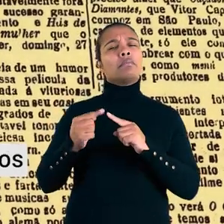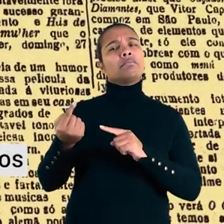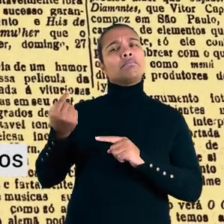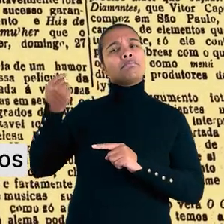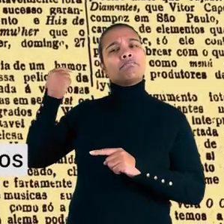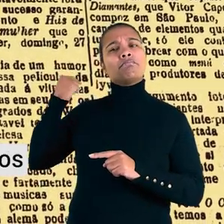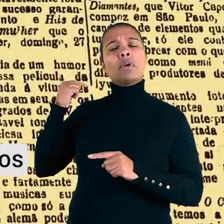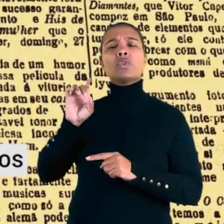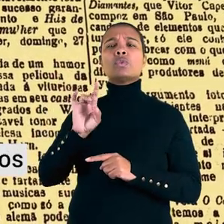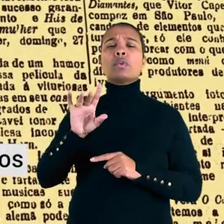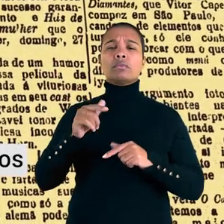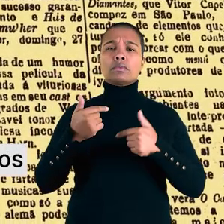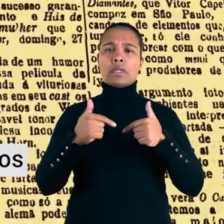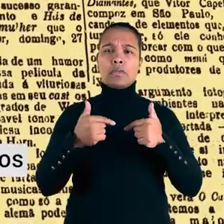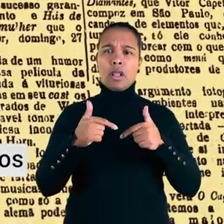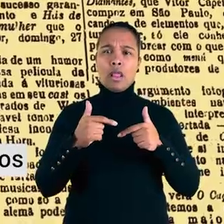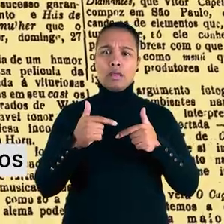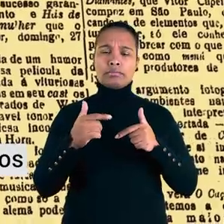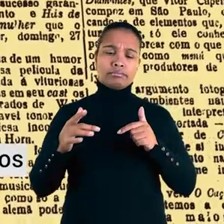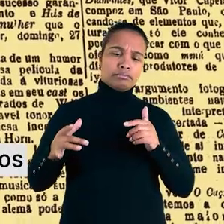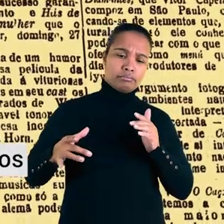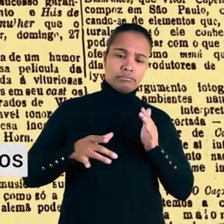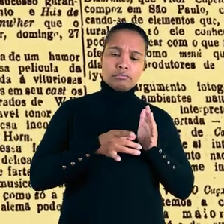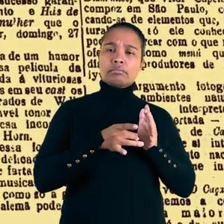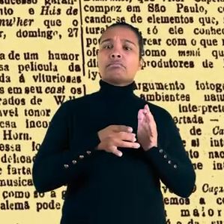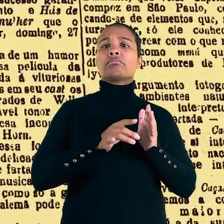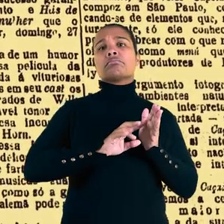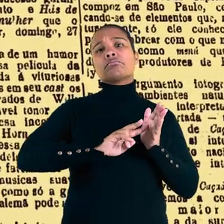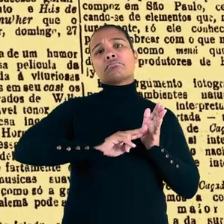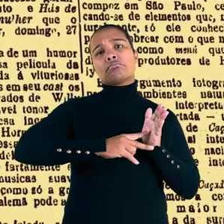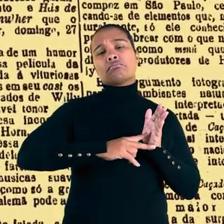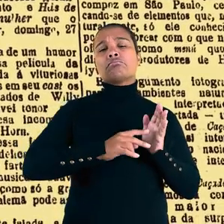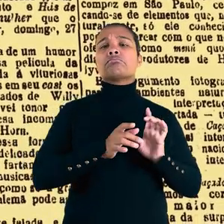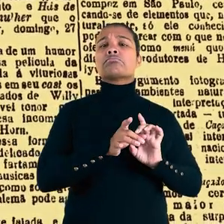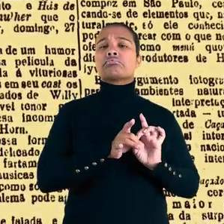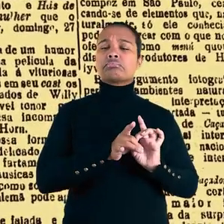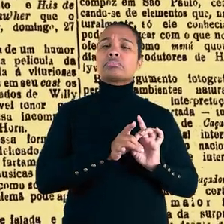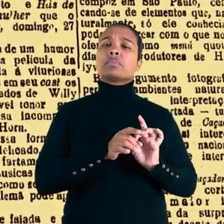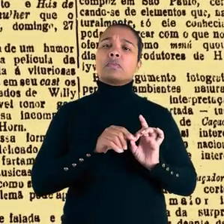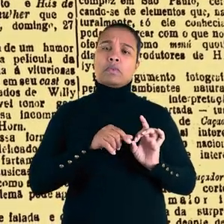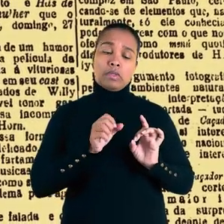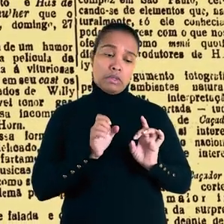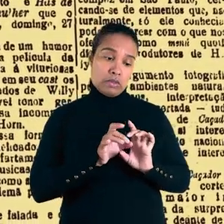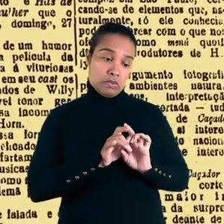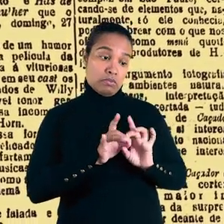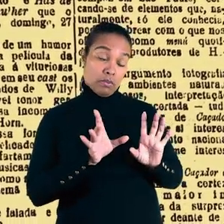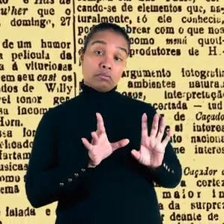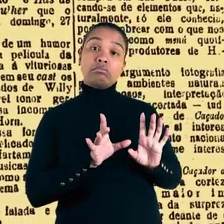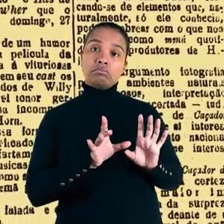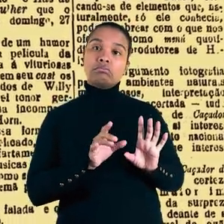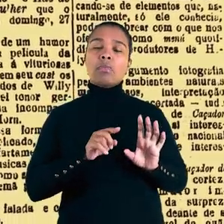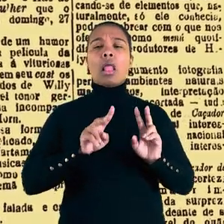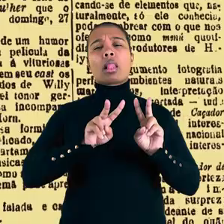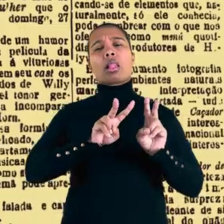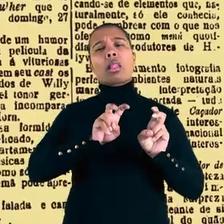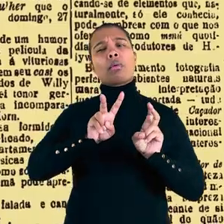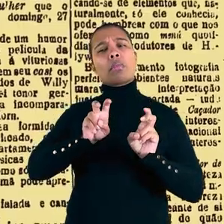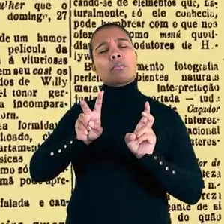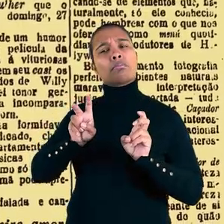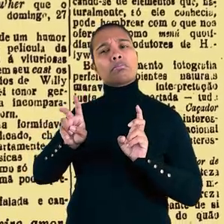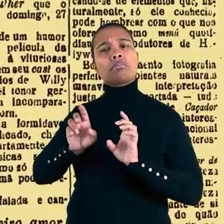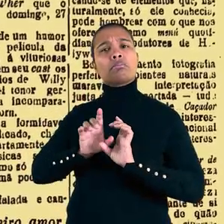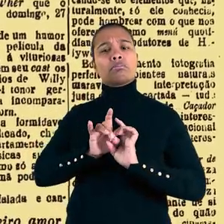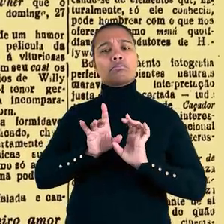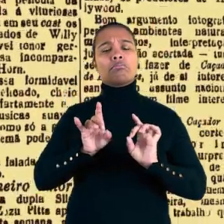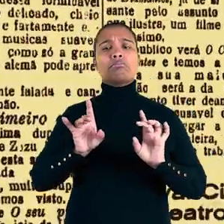Na época, apenas os trabalhadores sindicalizados poderiam levar as suas causas a uma junta. Cada uma delas resolvia temas